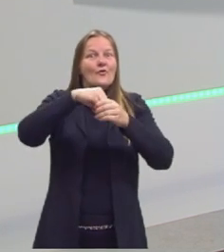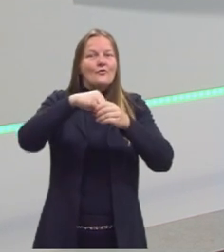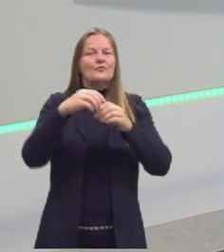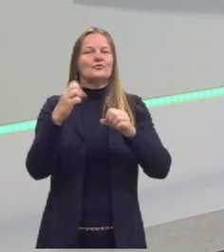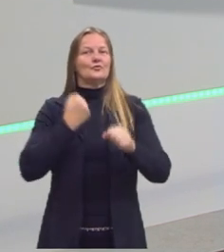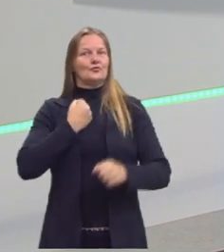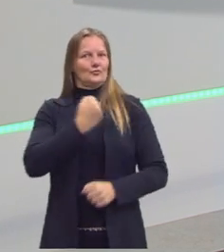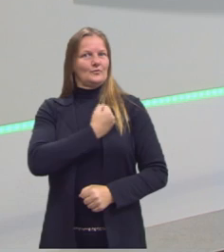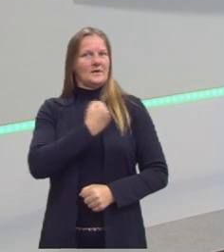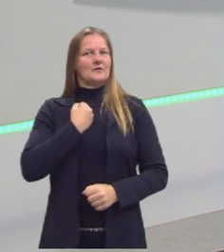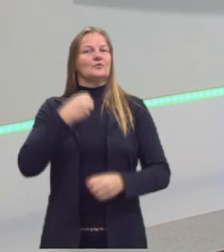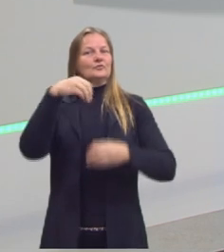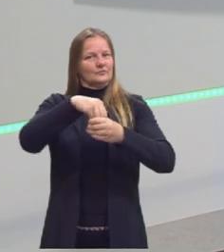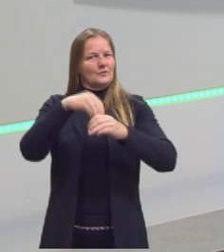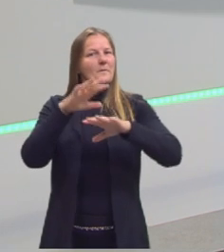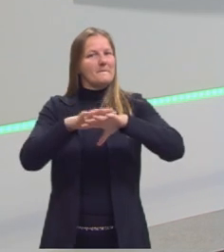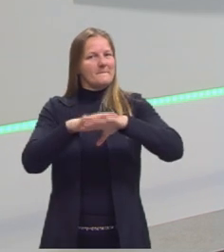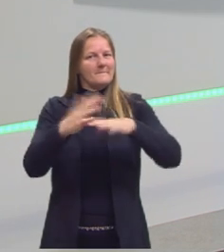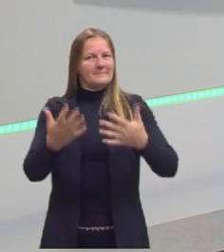numéricos da matemática.